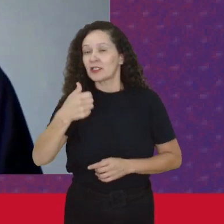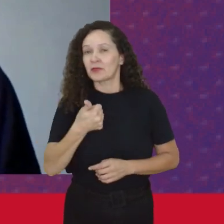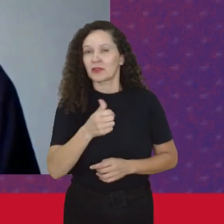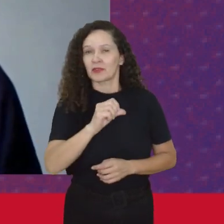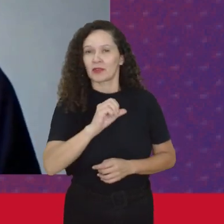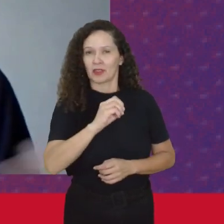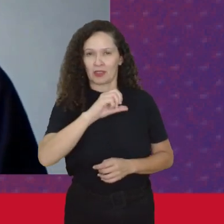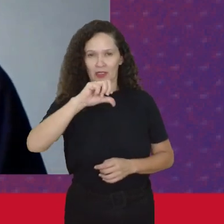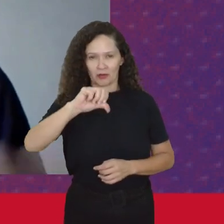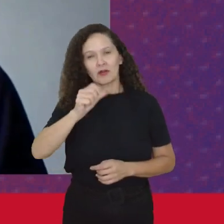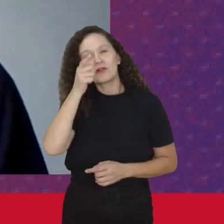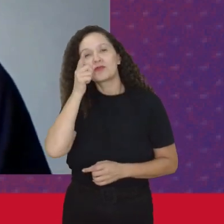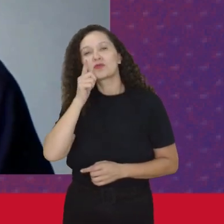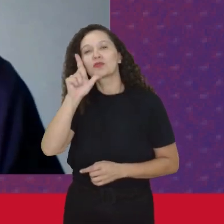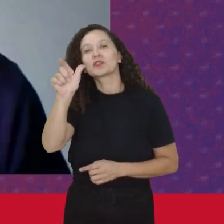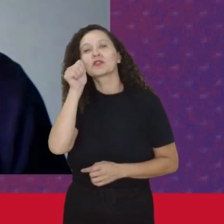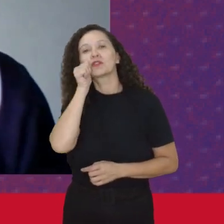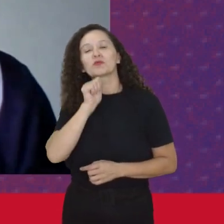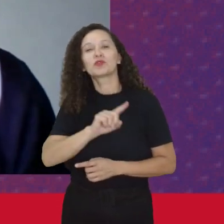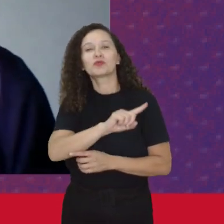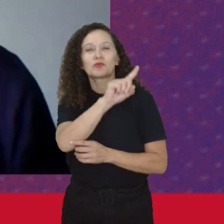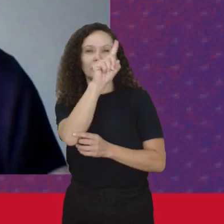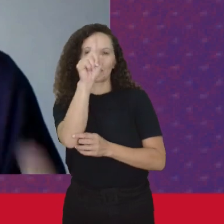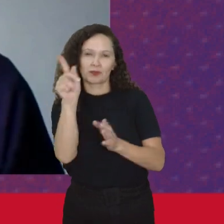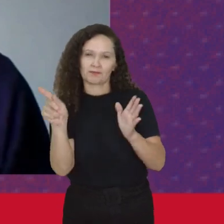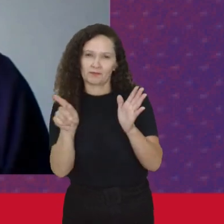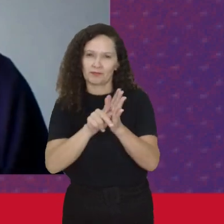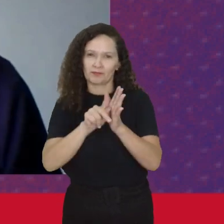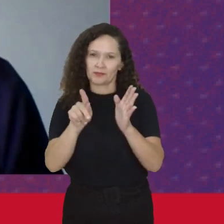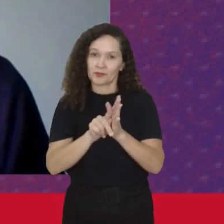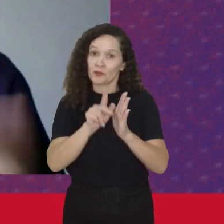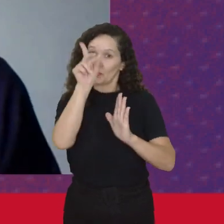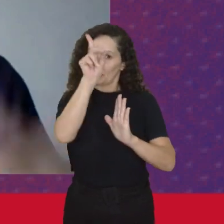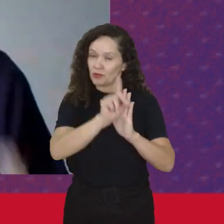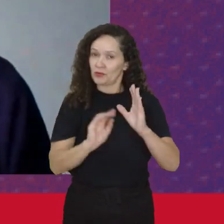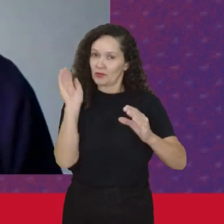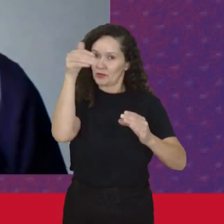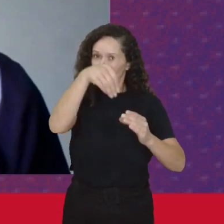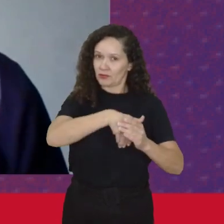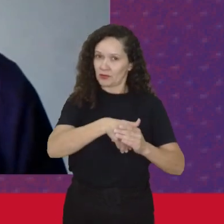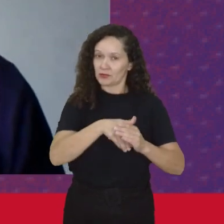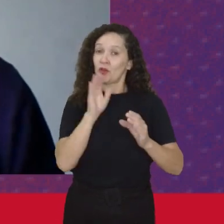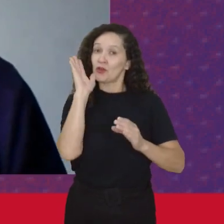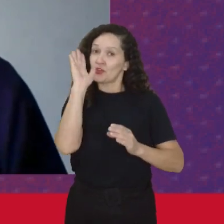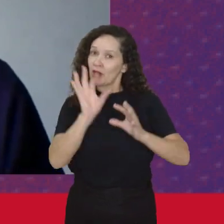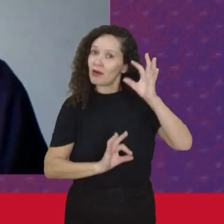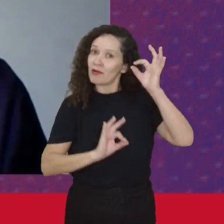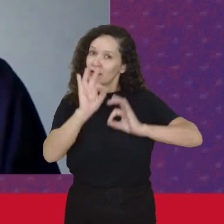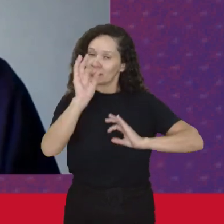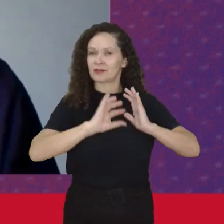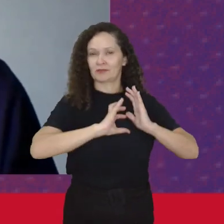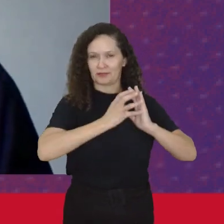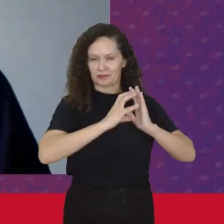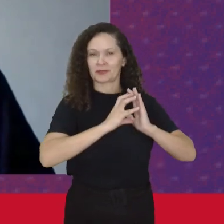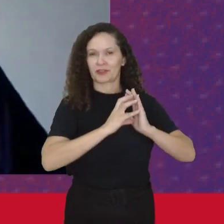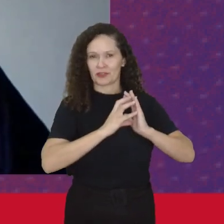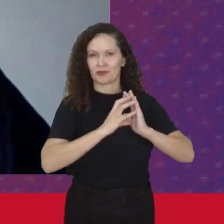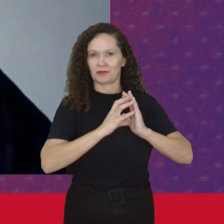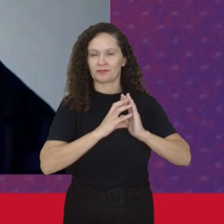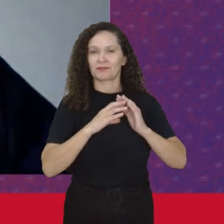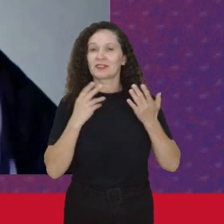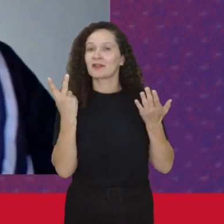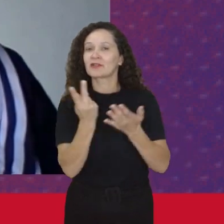Que fosse um dia Pelo direito ao voto Já organizado Pelo partido E aí é impressionante